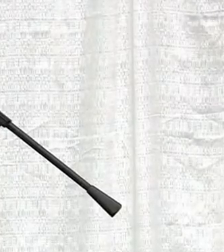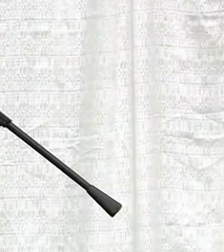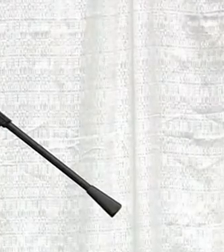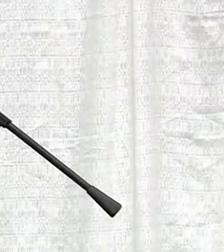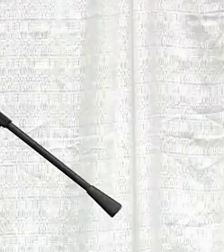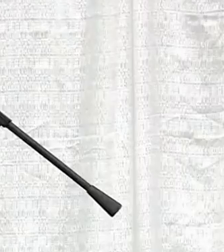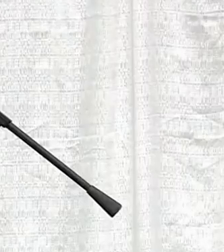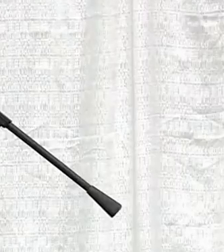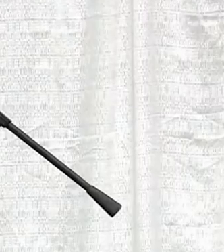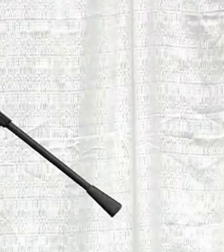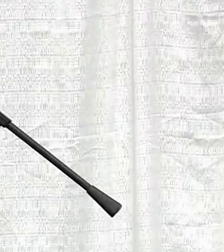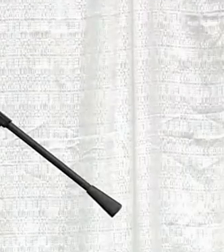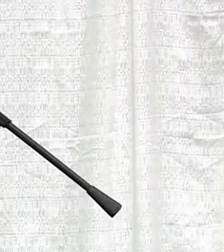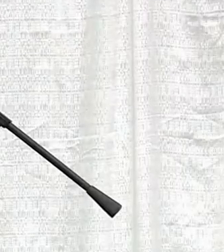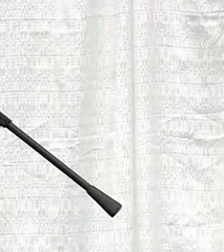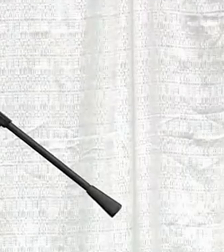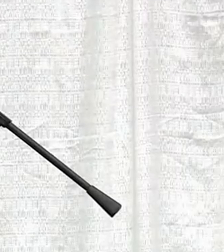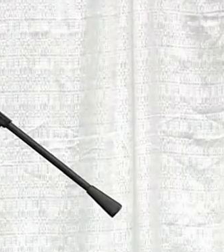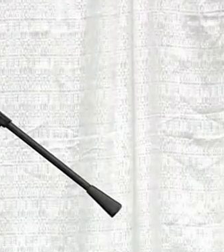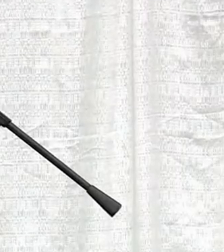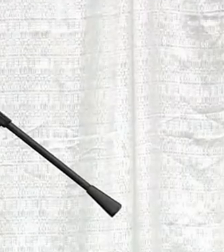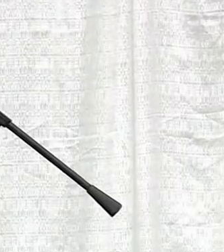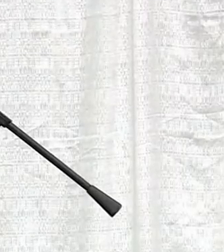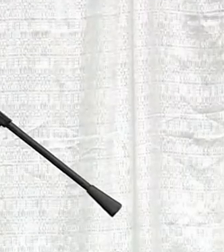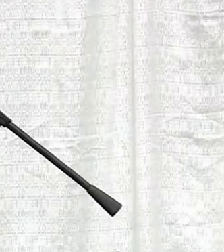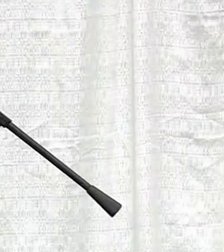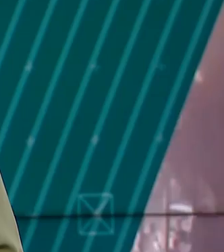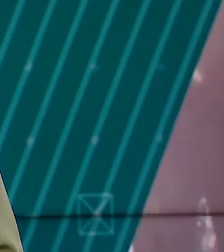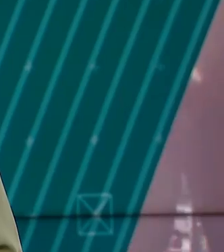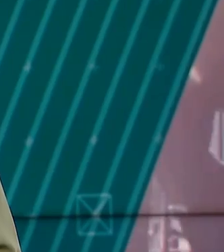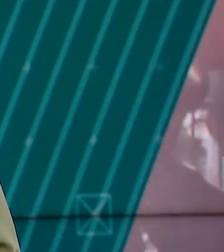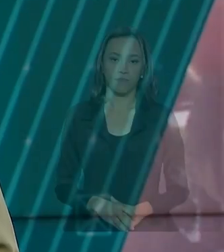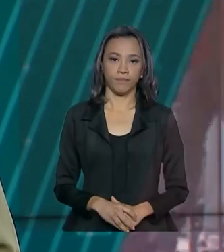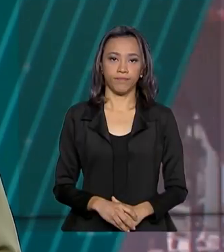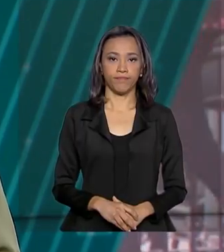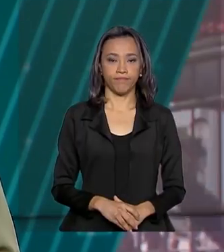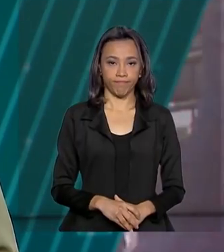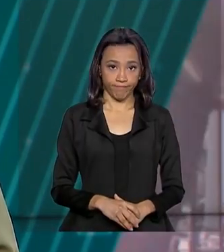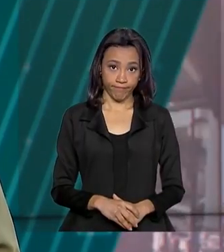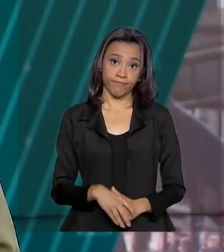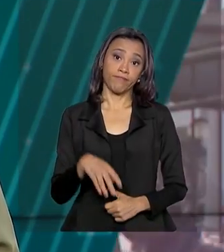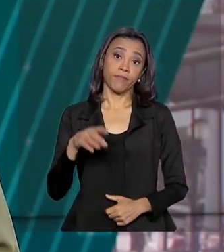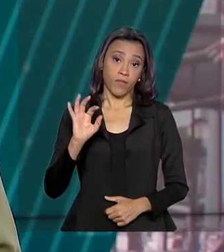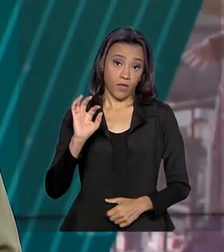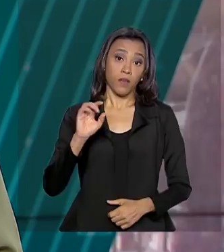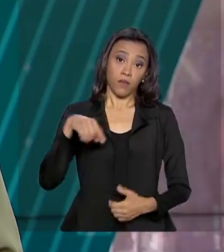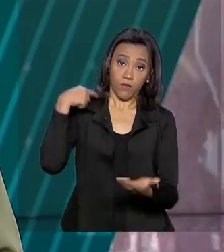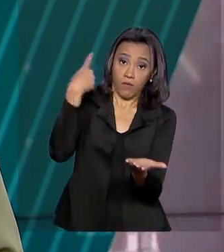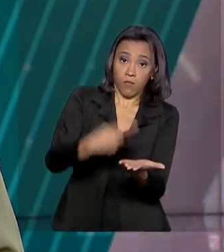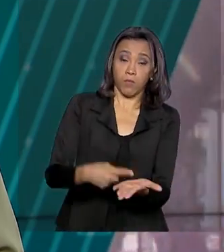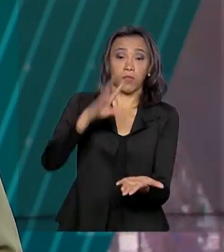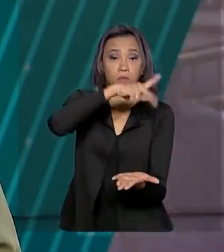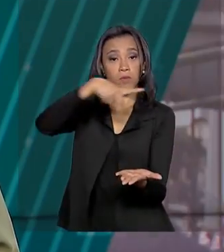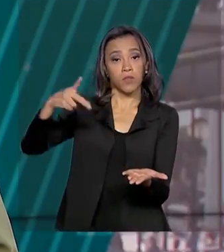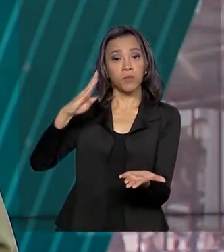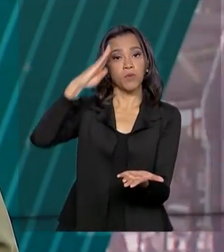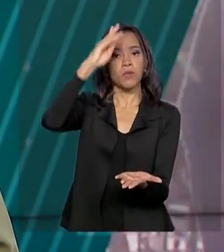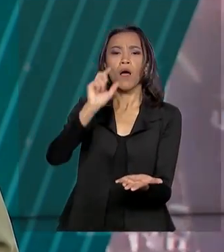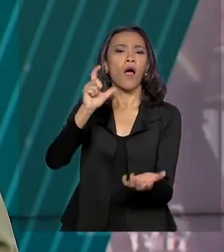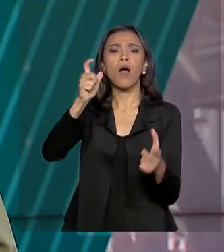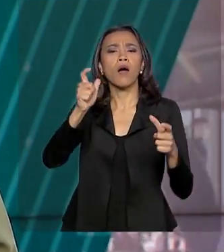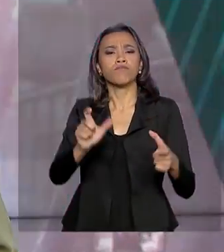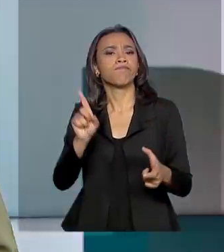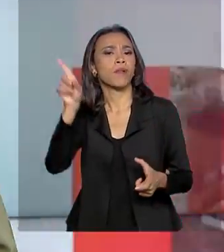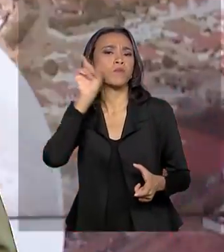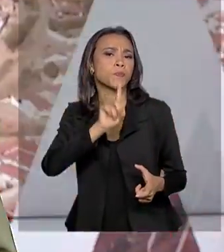Então, a gente acredita no Brasil, as propostas estão dando certo. E um dos compromissos do presidente Jair Bolsonaro nos Estados